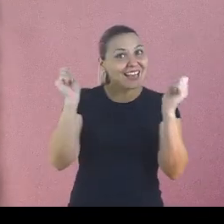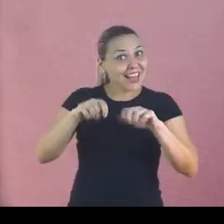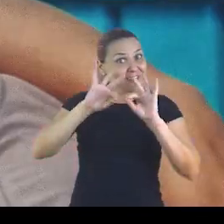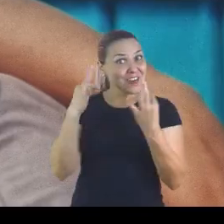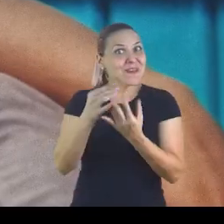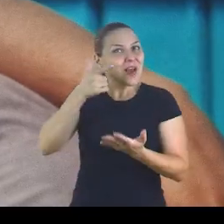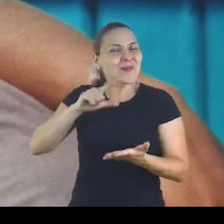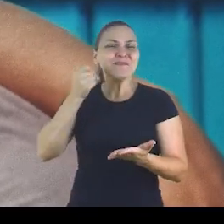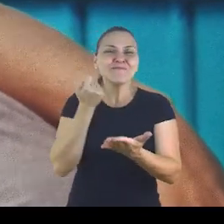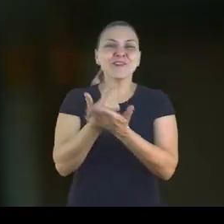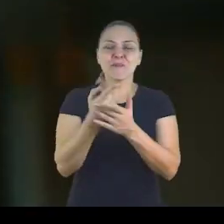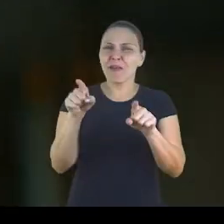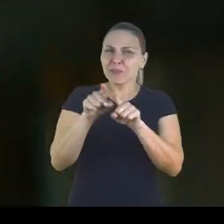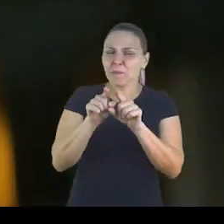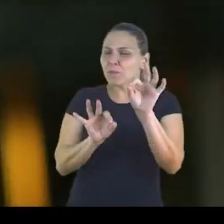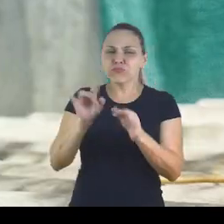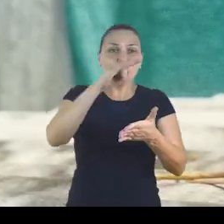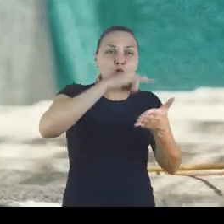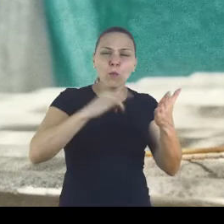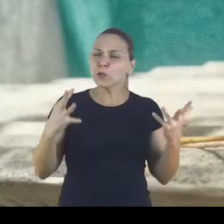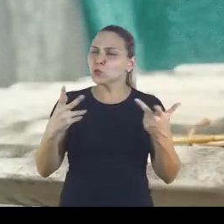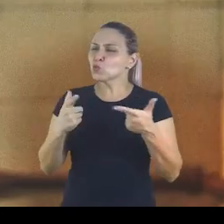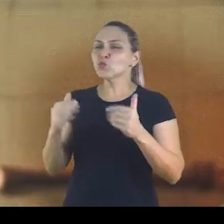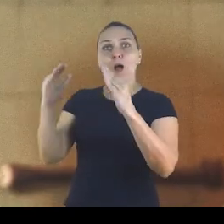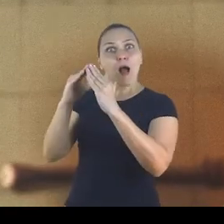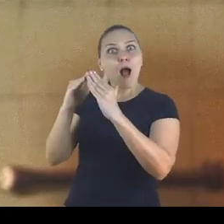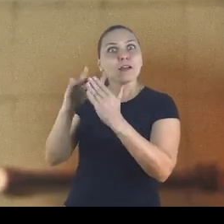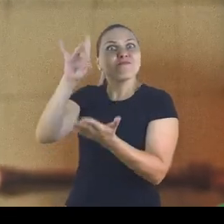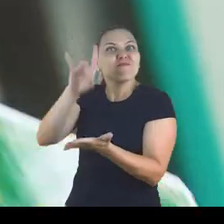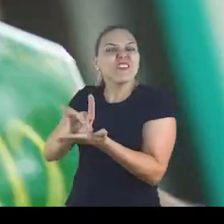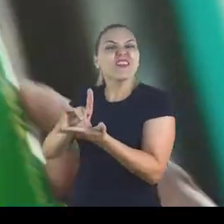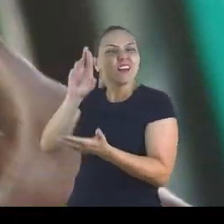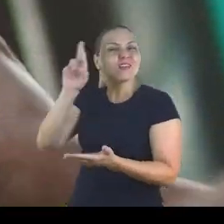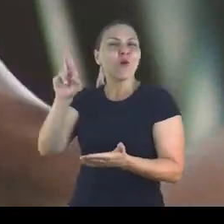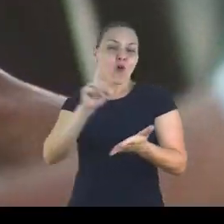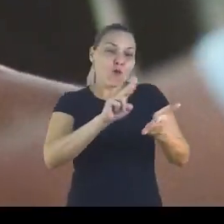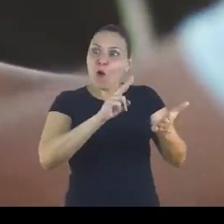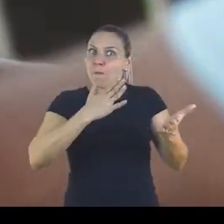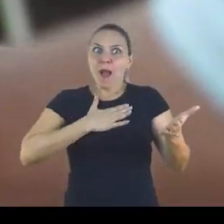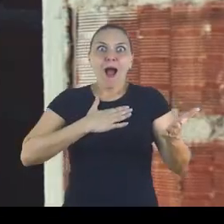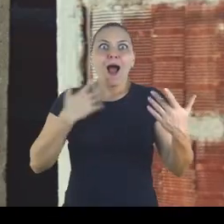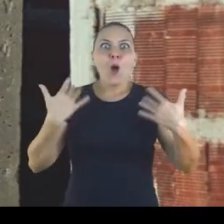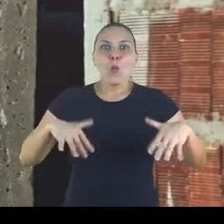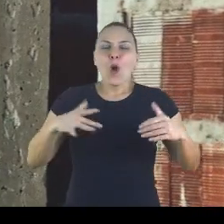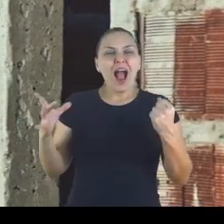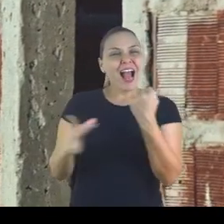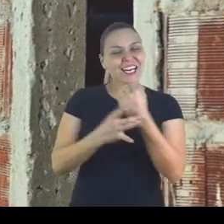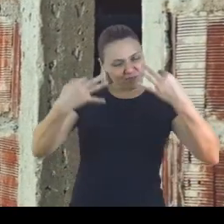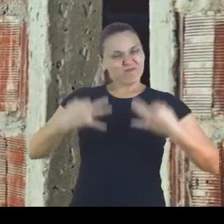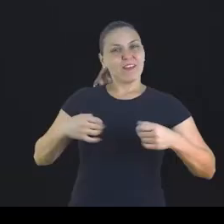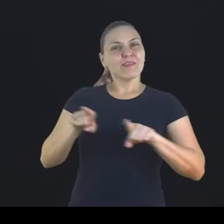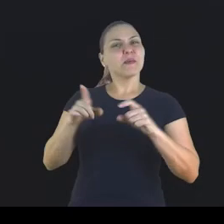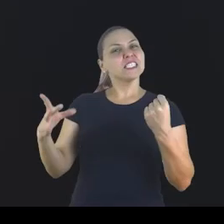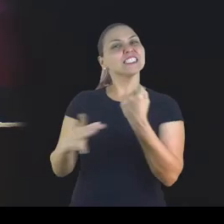casa própria. E com a regularização fundiária, mais pessoas serão donas das suas casas e terão escritura em seus nomes. É garantia de